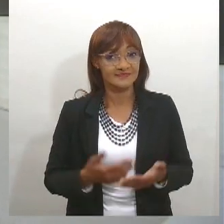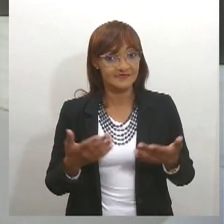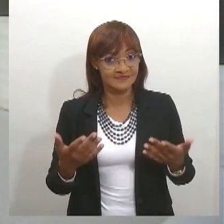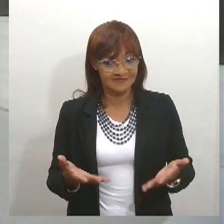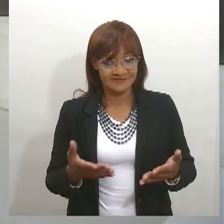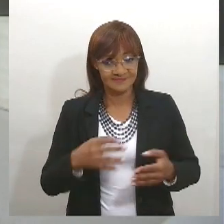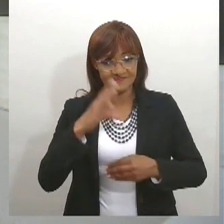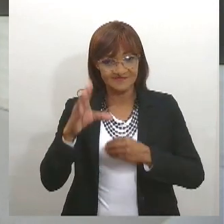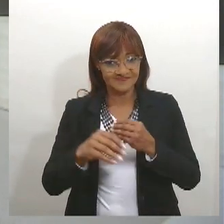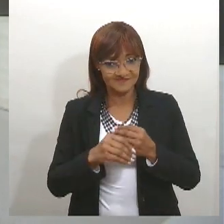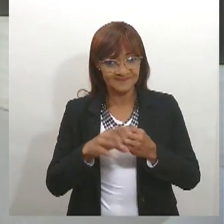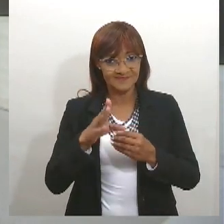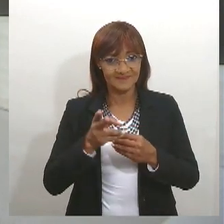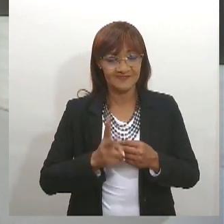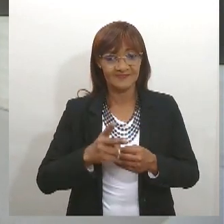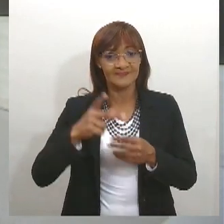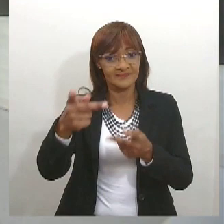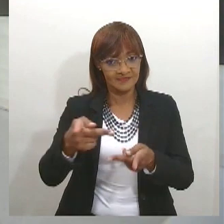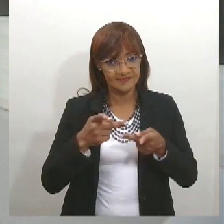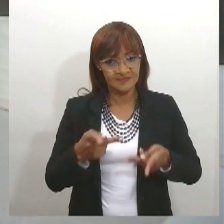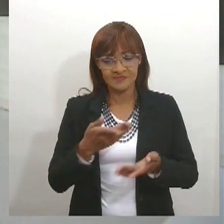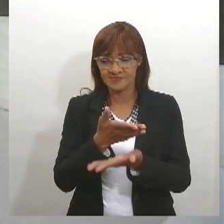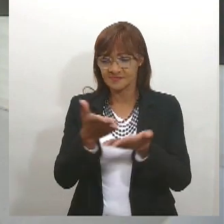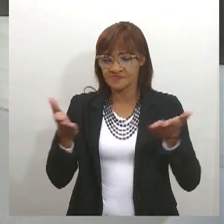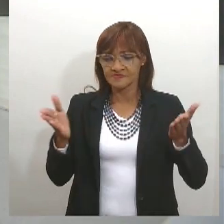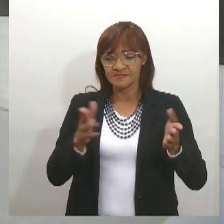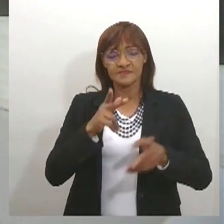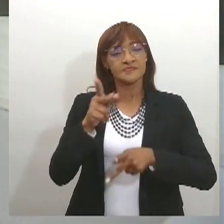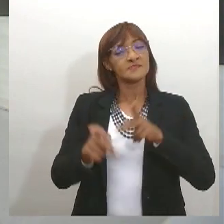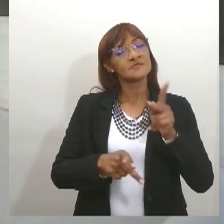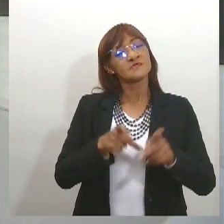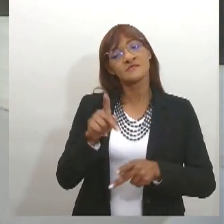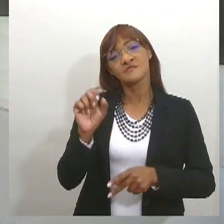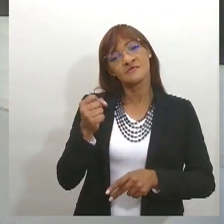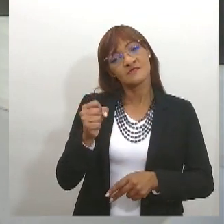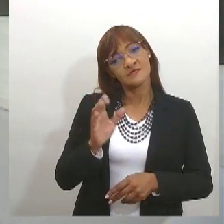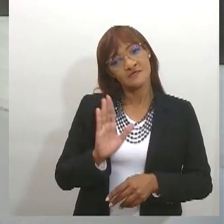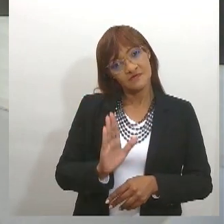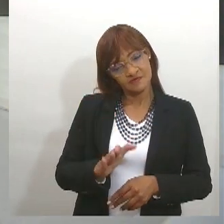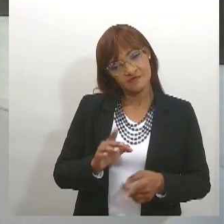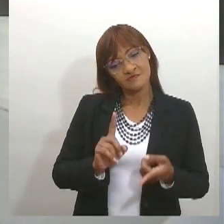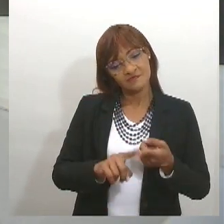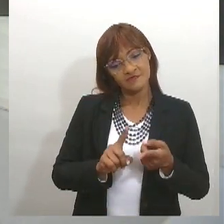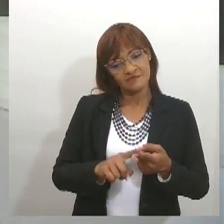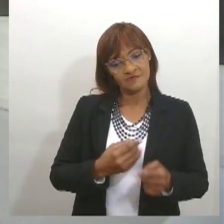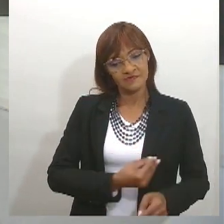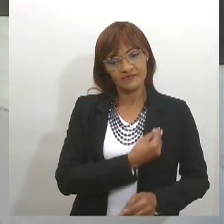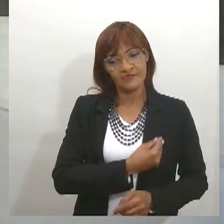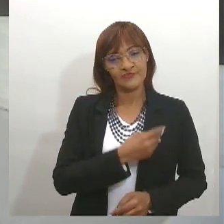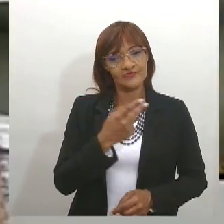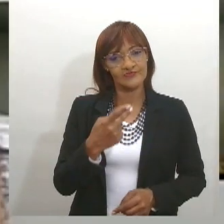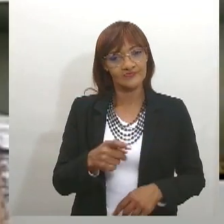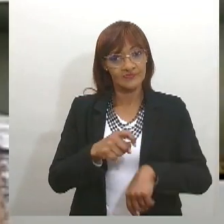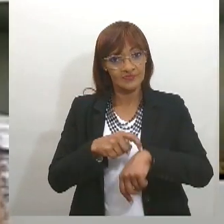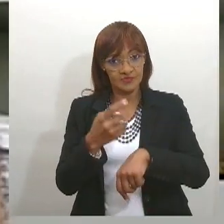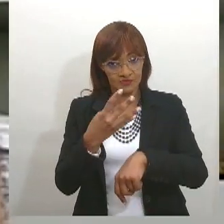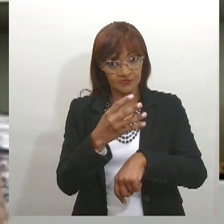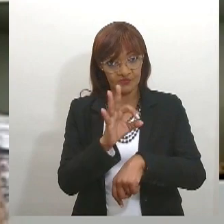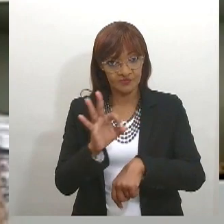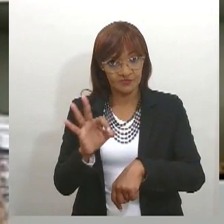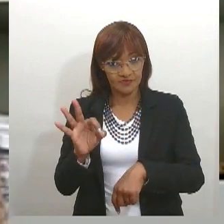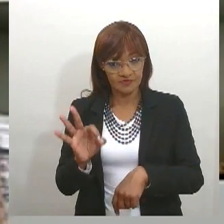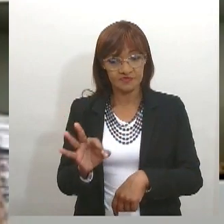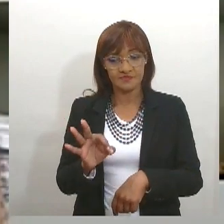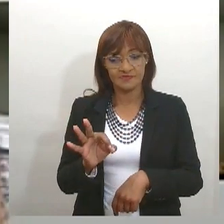toda a população sergipana, que eles puderem, estarem conosco lá às 16 horas neste momento de rememoração e de